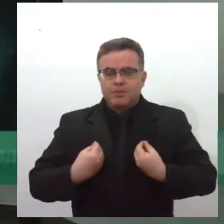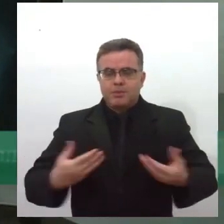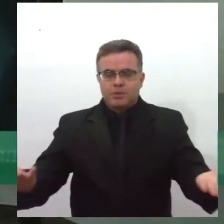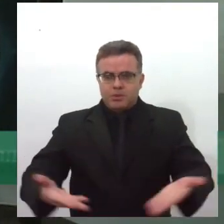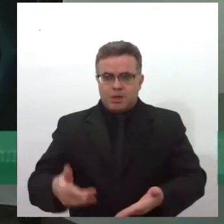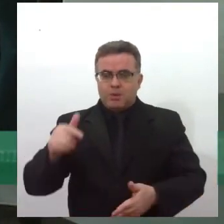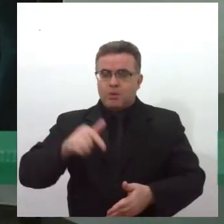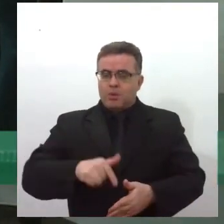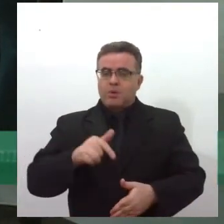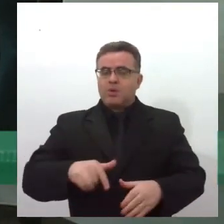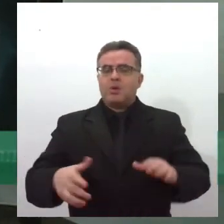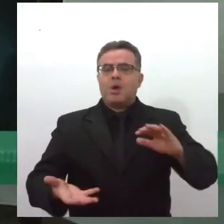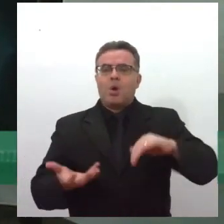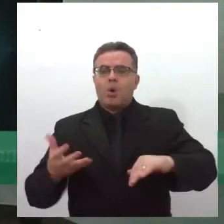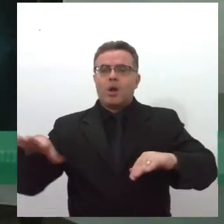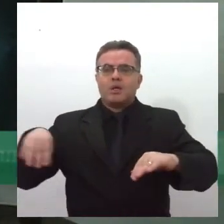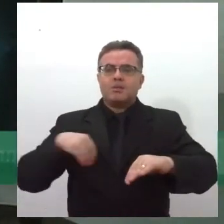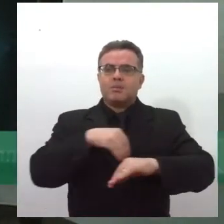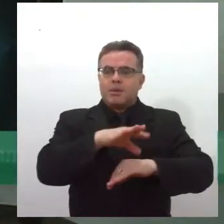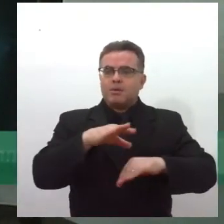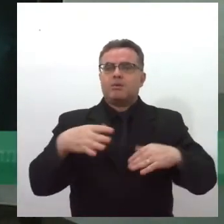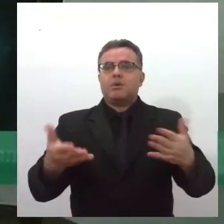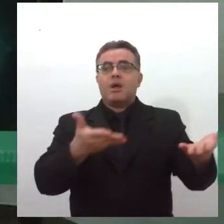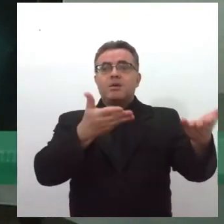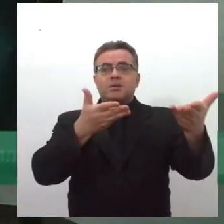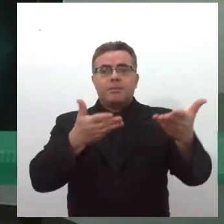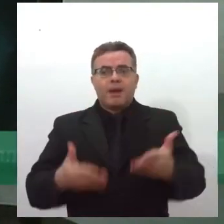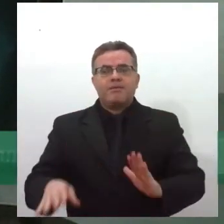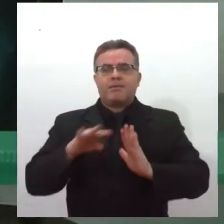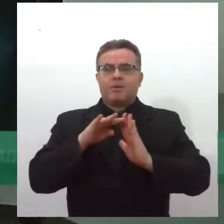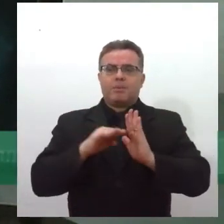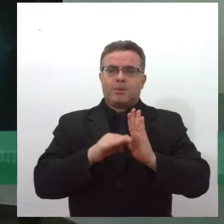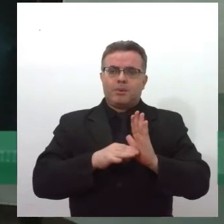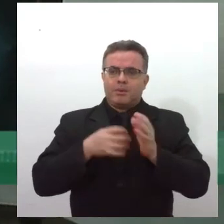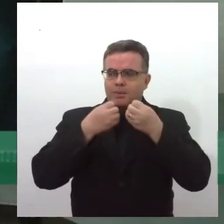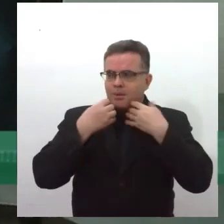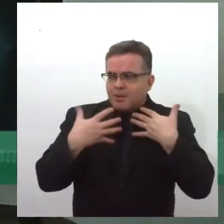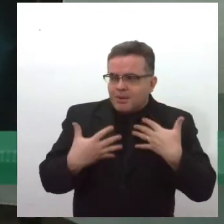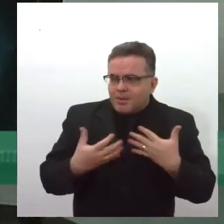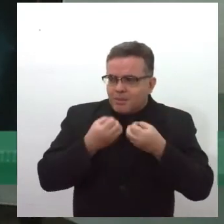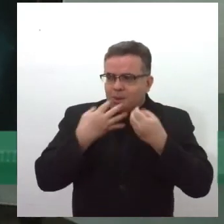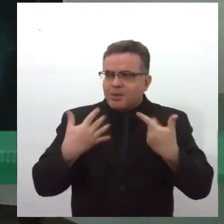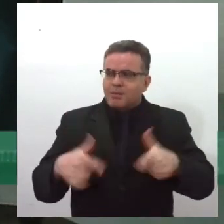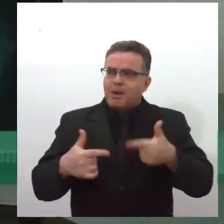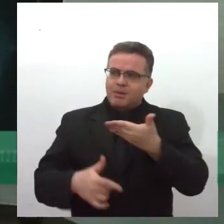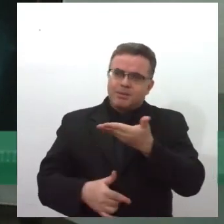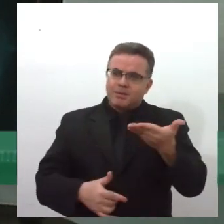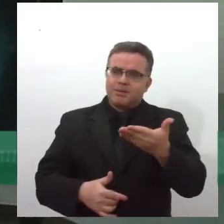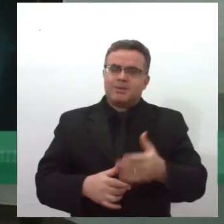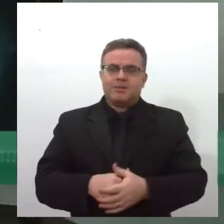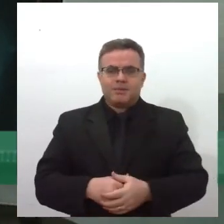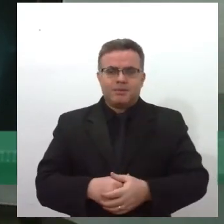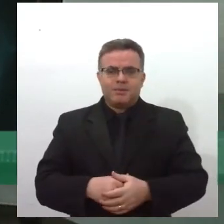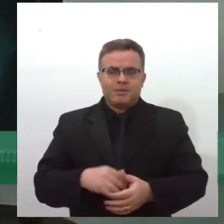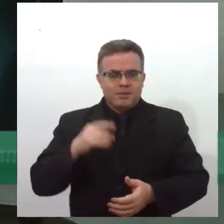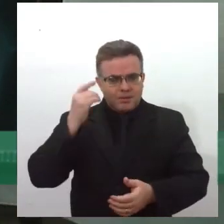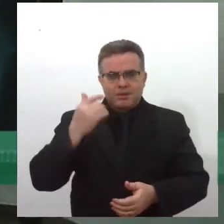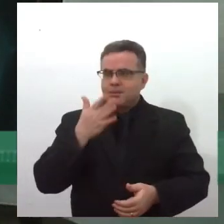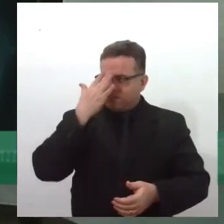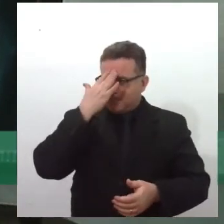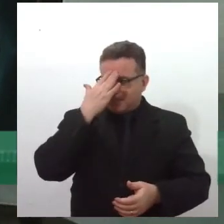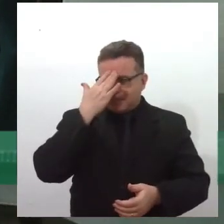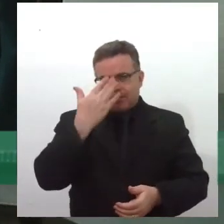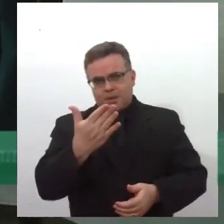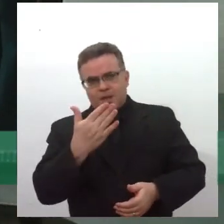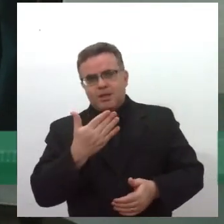no Congresso em Pauta, sejam sempre muito bem-vindos, um excelente dia e um bom trabalho para vocês. Muito obrigada,